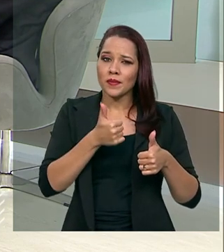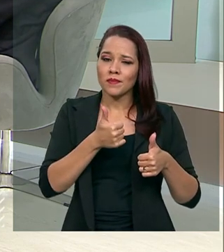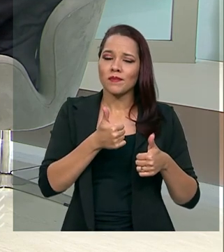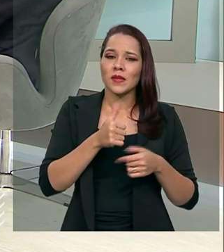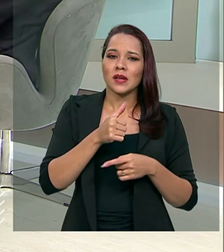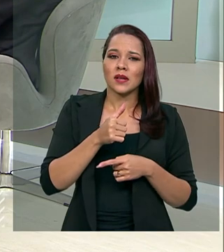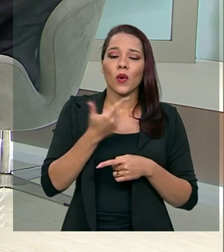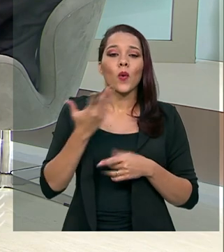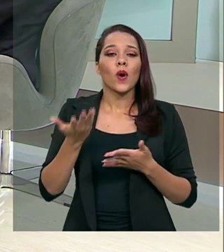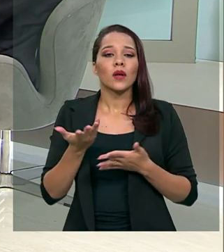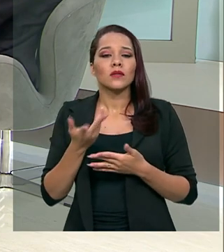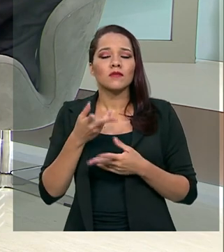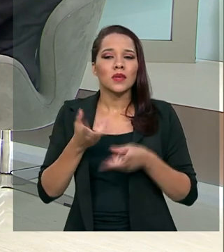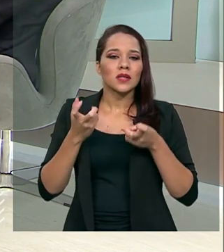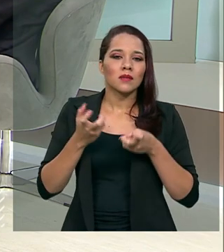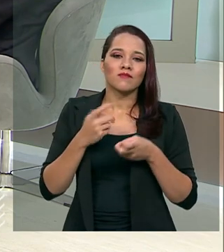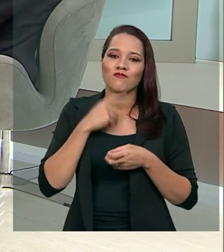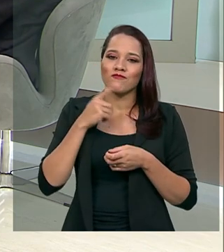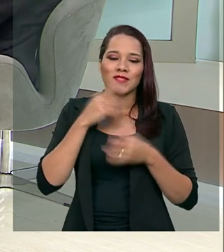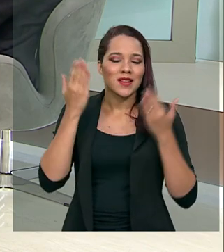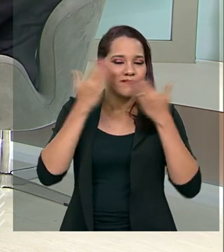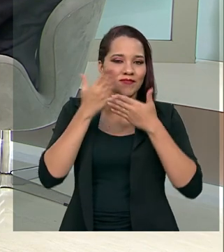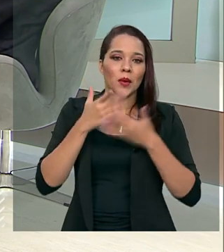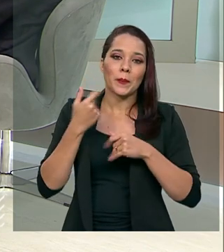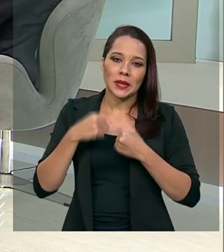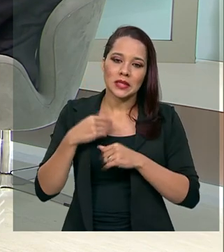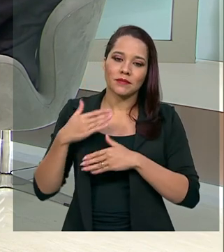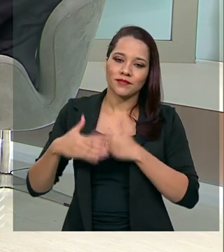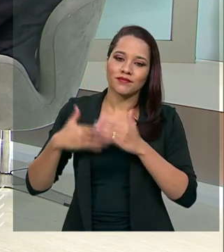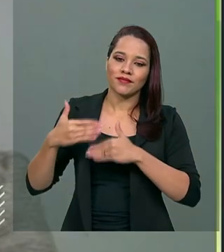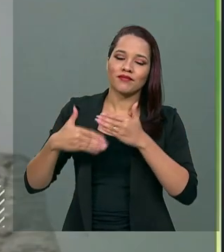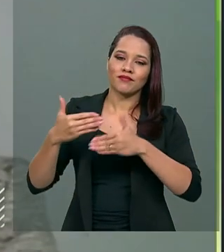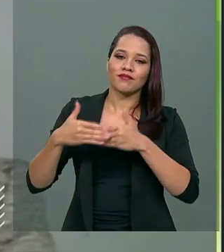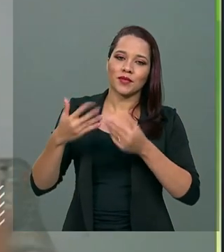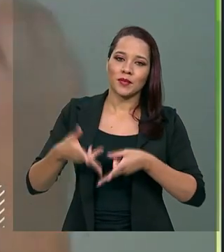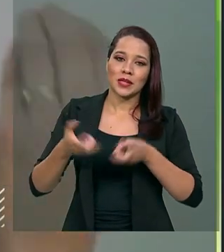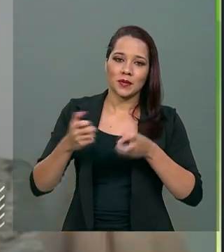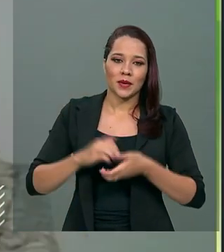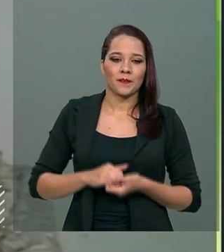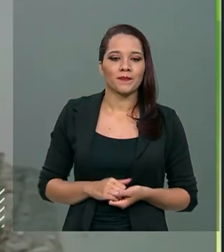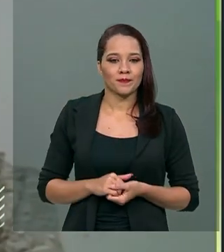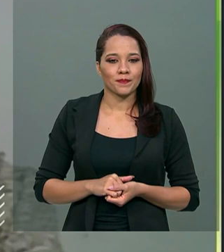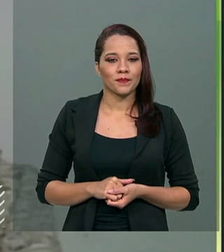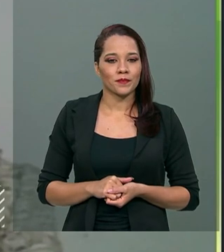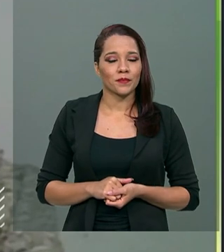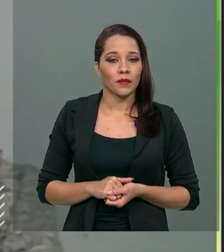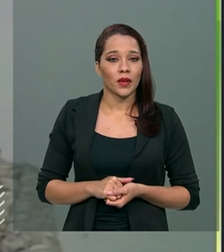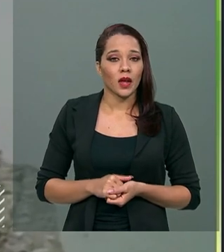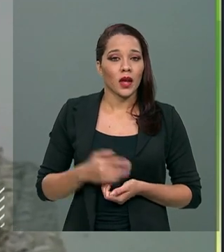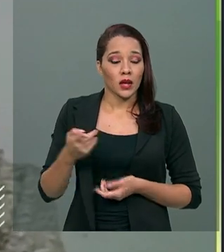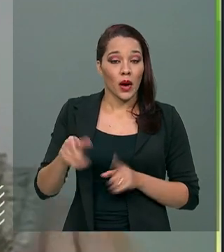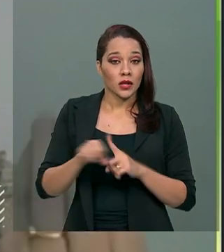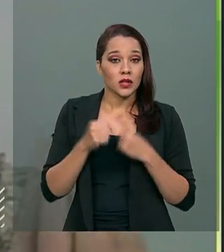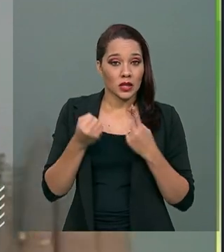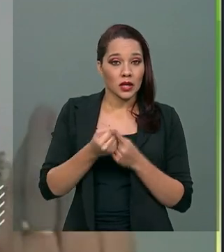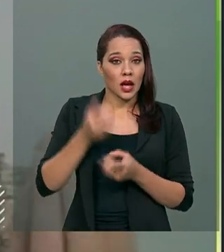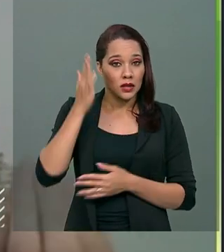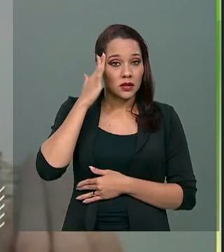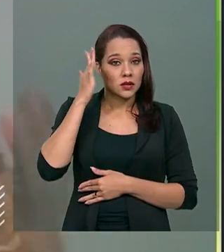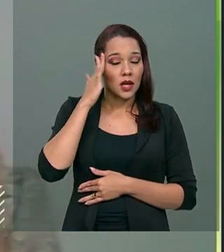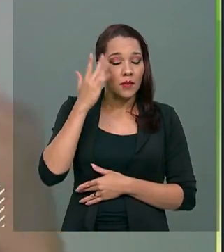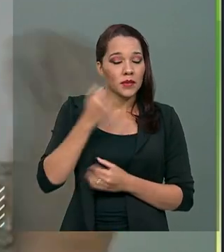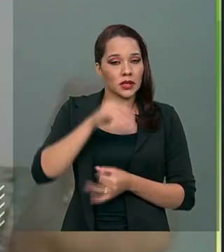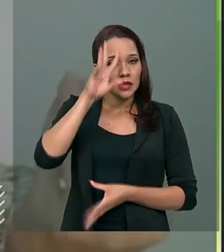vemos isso de forma clara. Então nós precisamos caminhar com relação a isso. As partes é o Estado e a sociedade. E a gente precisa